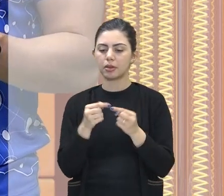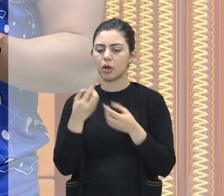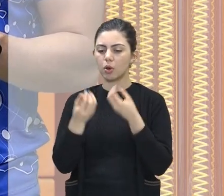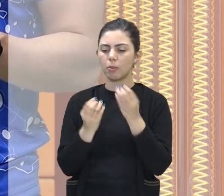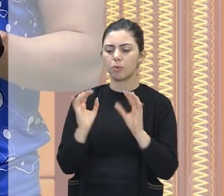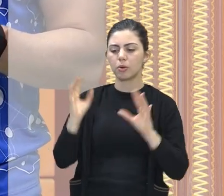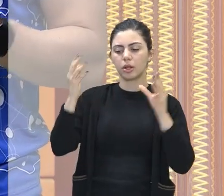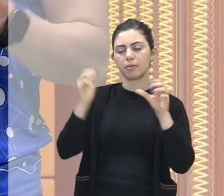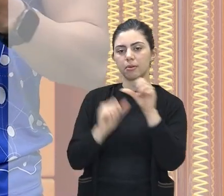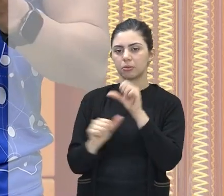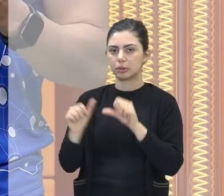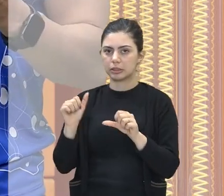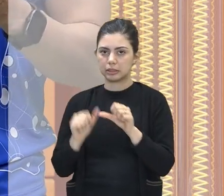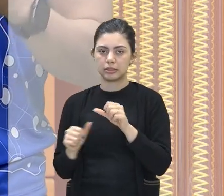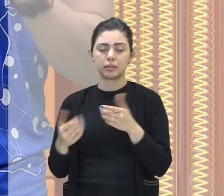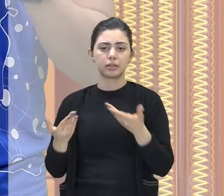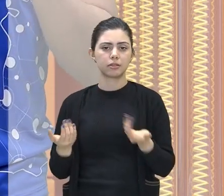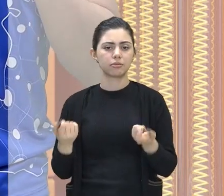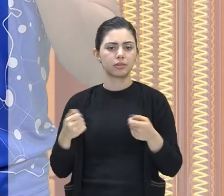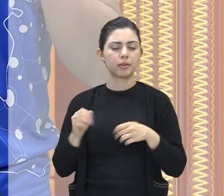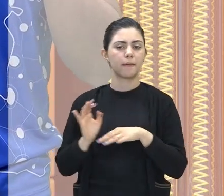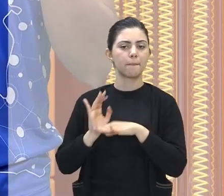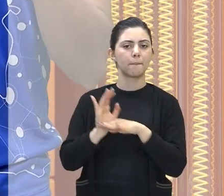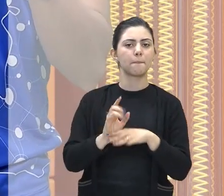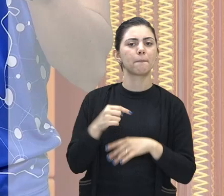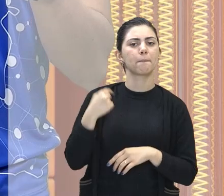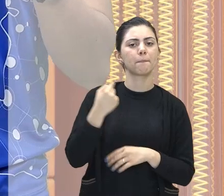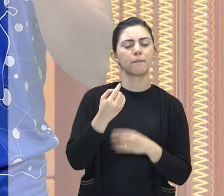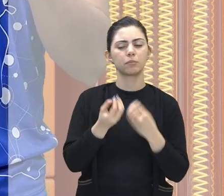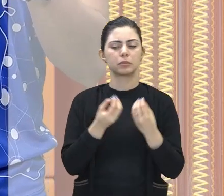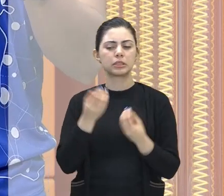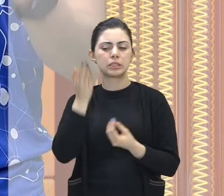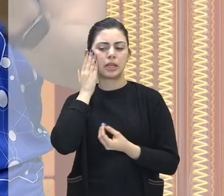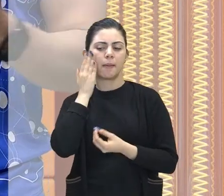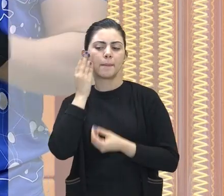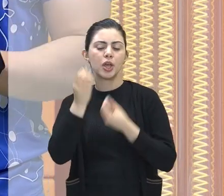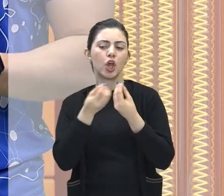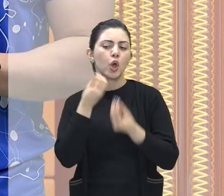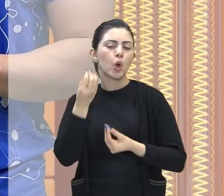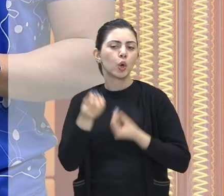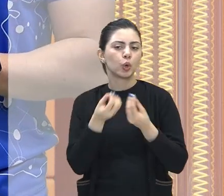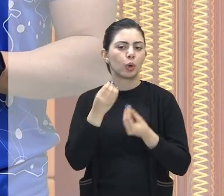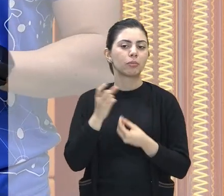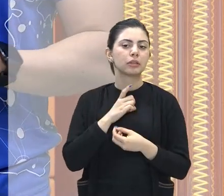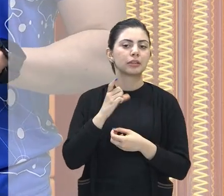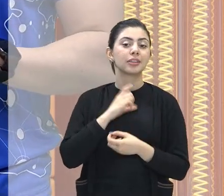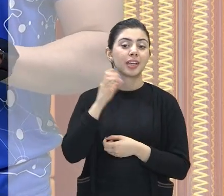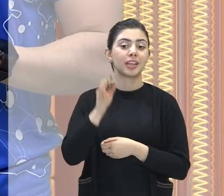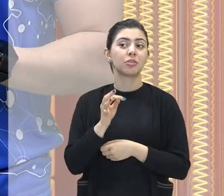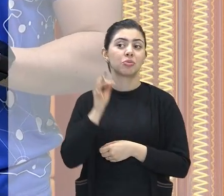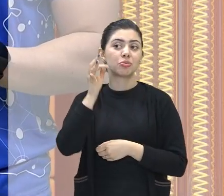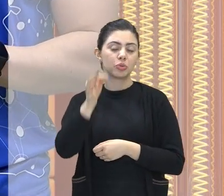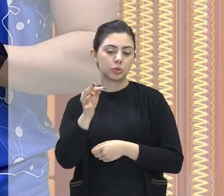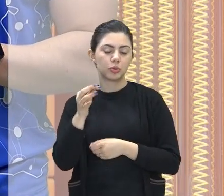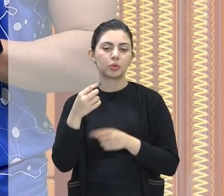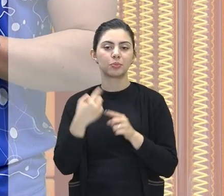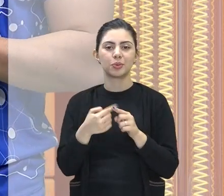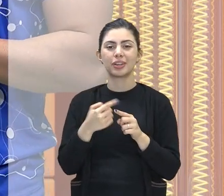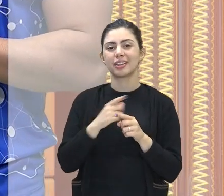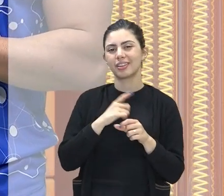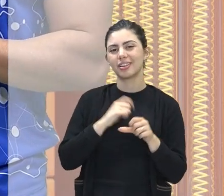pode ali contribuir para que a gente tenha um panorama daquilo que vai acontecer no mundo em decorrência das